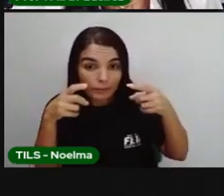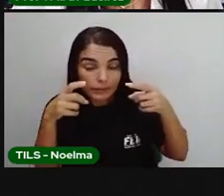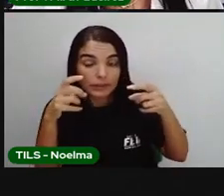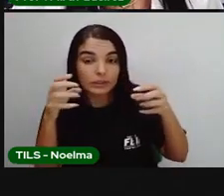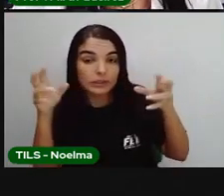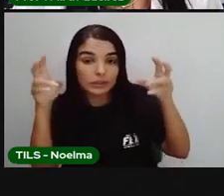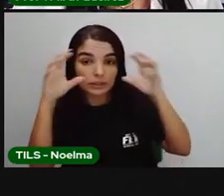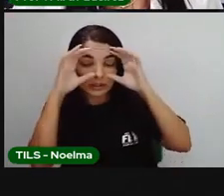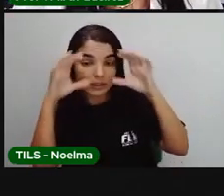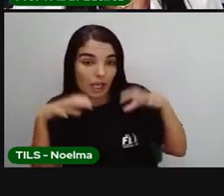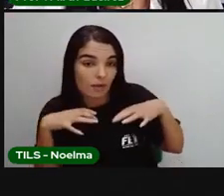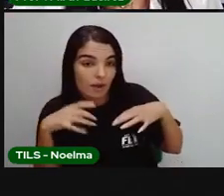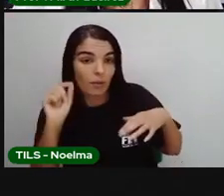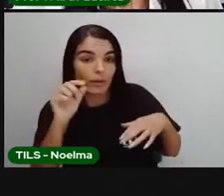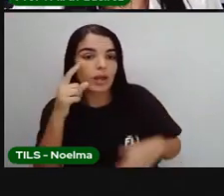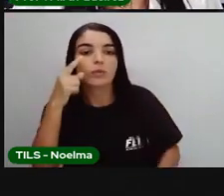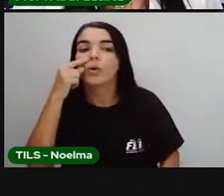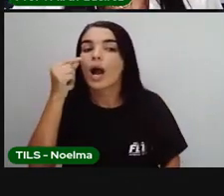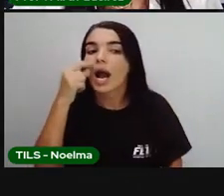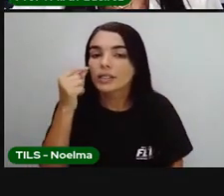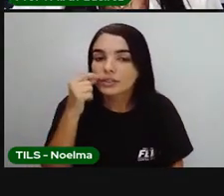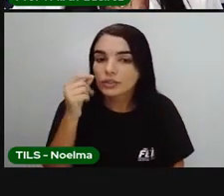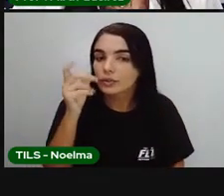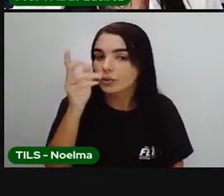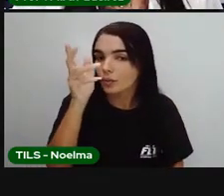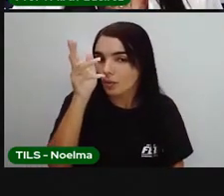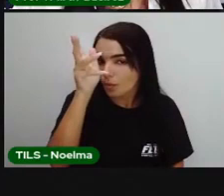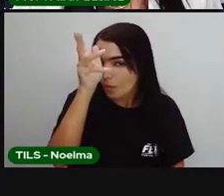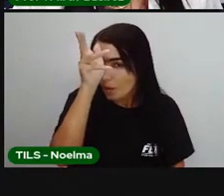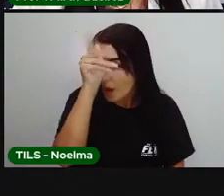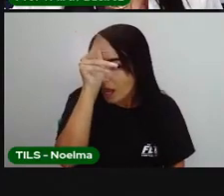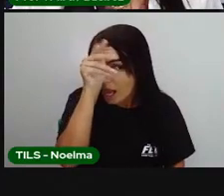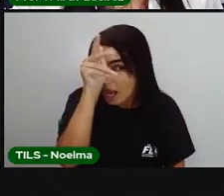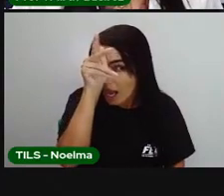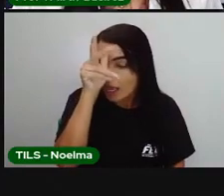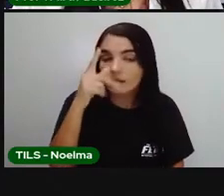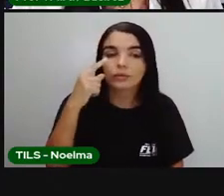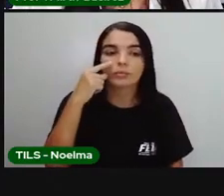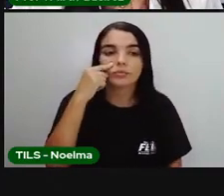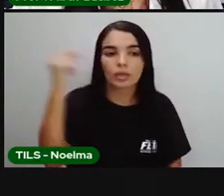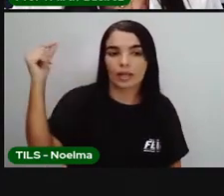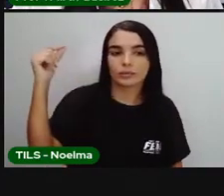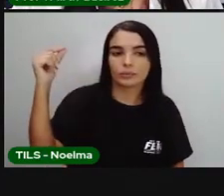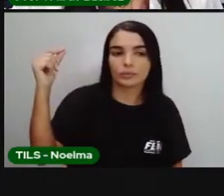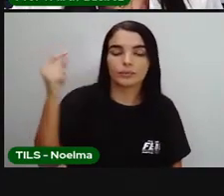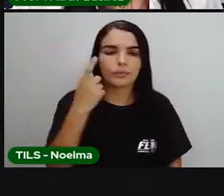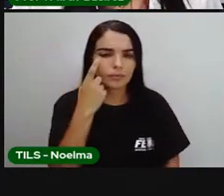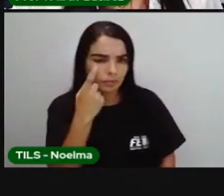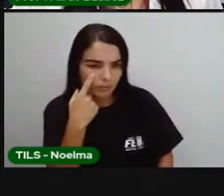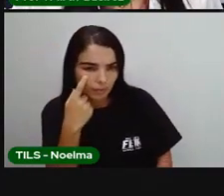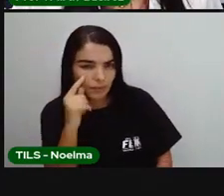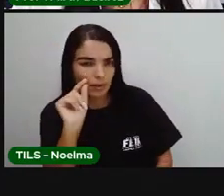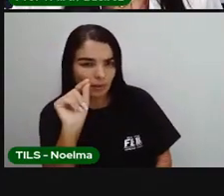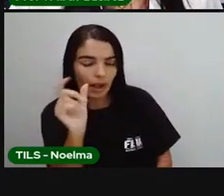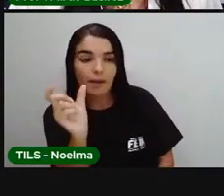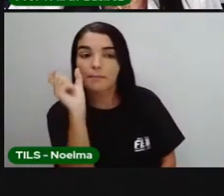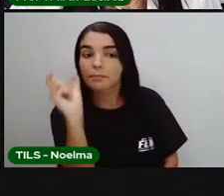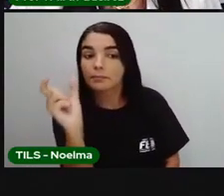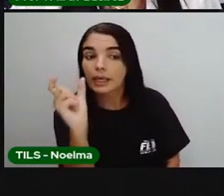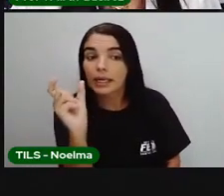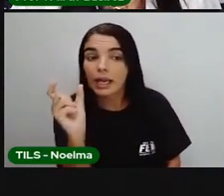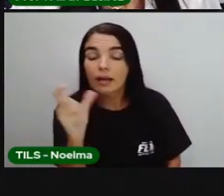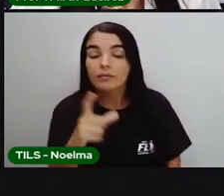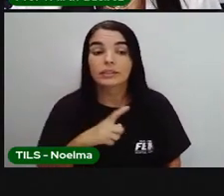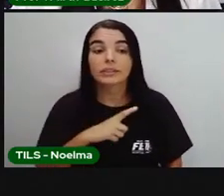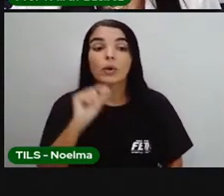Nós temos aqui, o ratinho, o galo e o gato. Notem que, essas palavras, elas estão